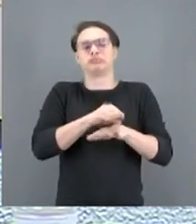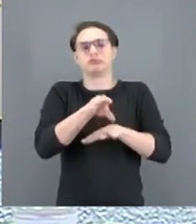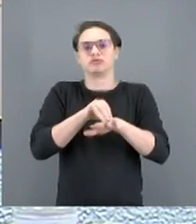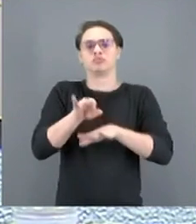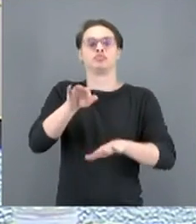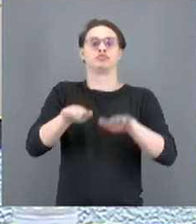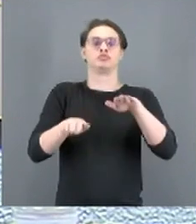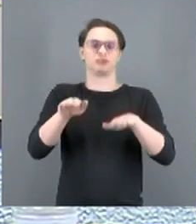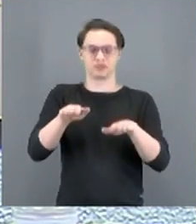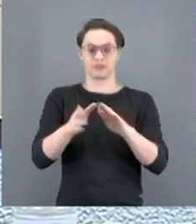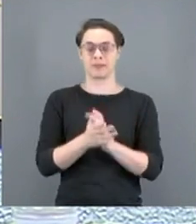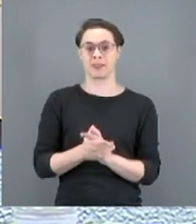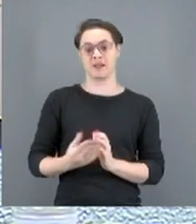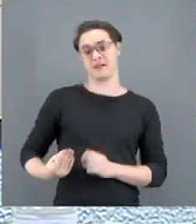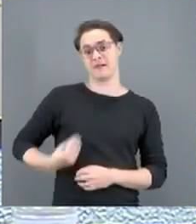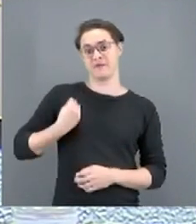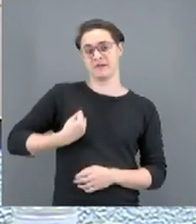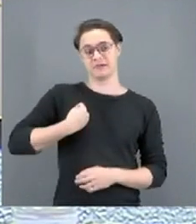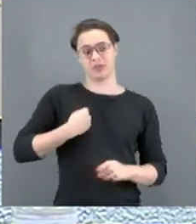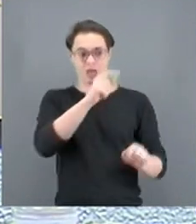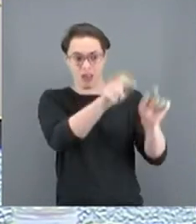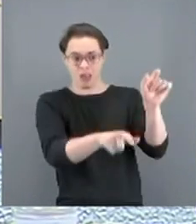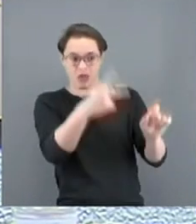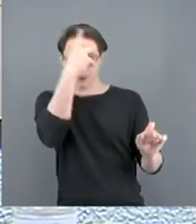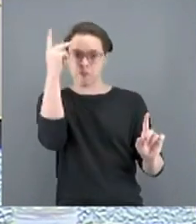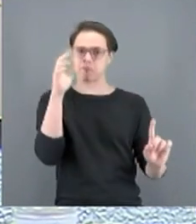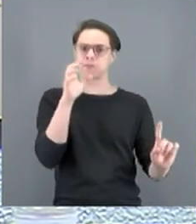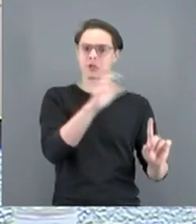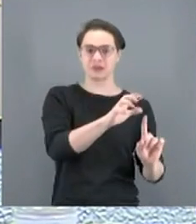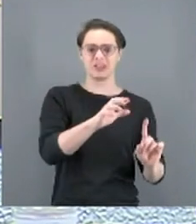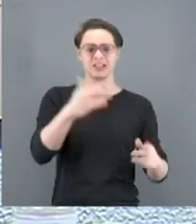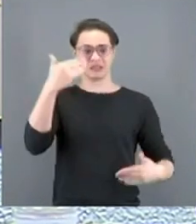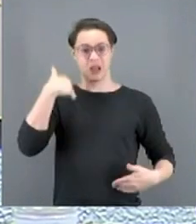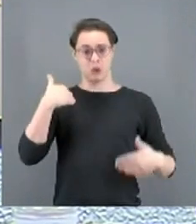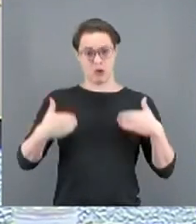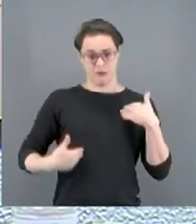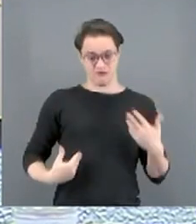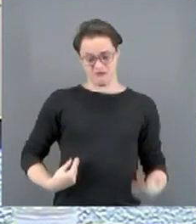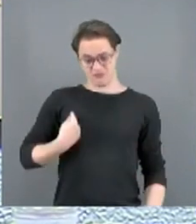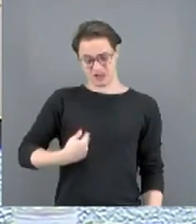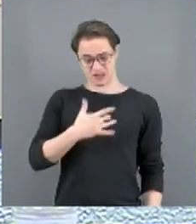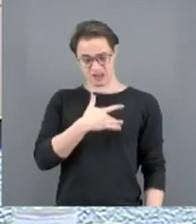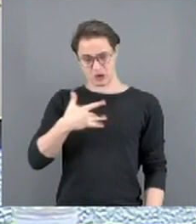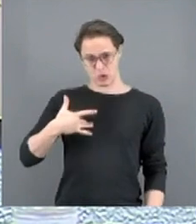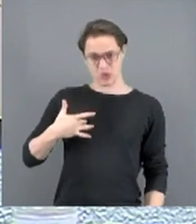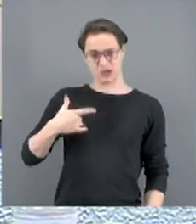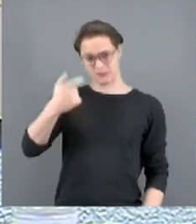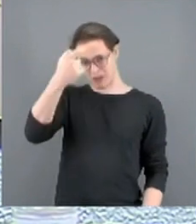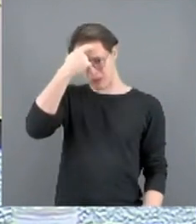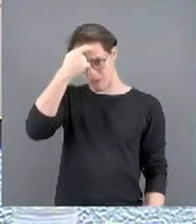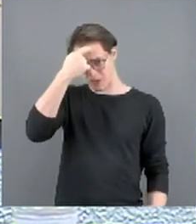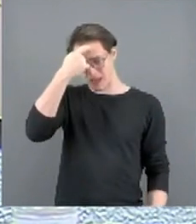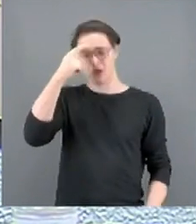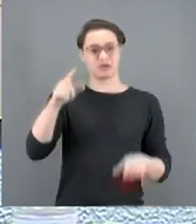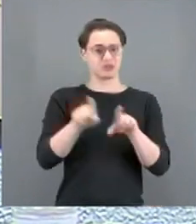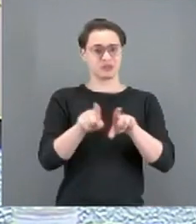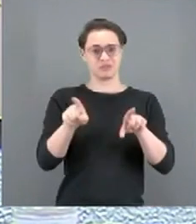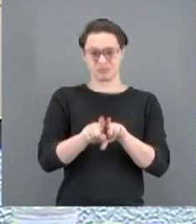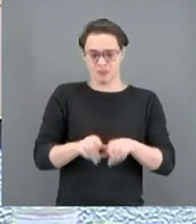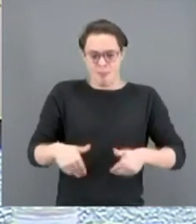A vida das pessoas é atingida de forma drástica. Saúde física e mental, desnutrição, subnutrição,